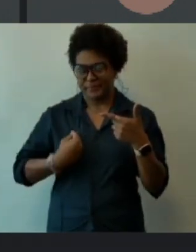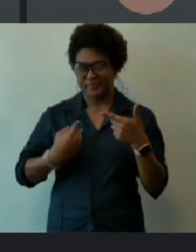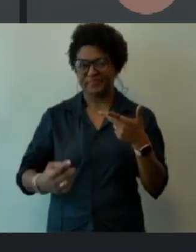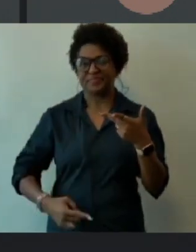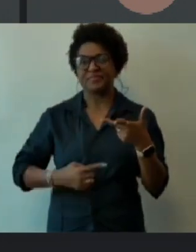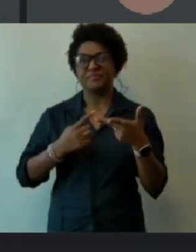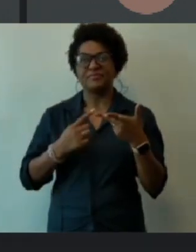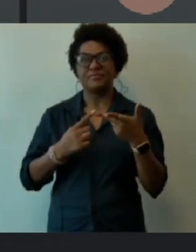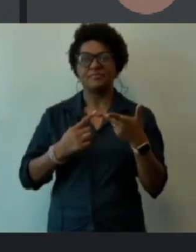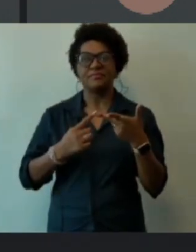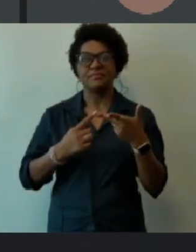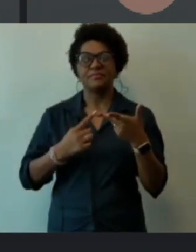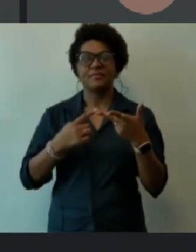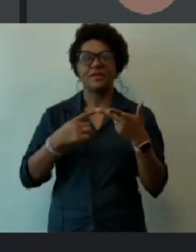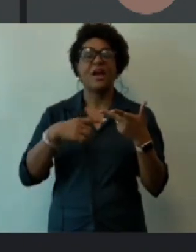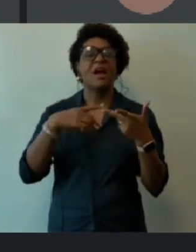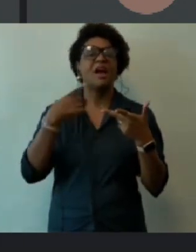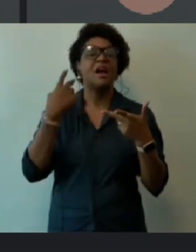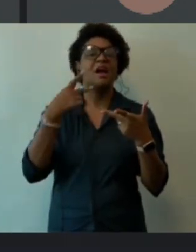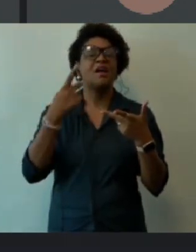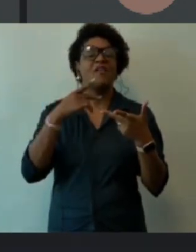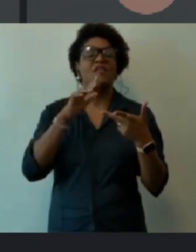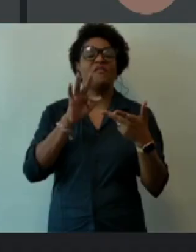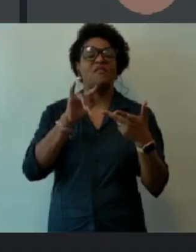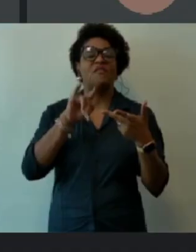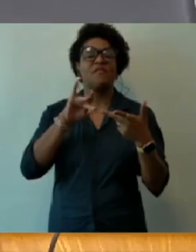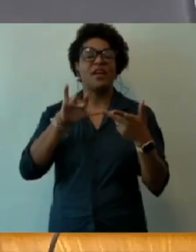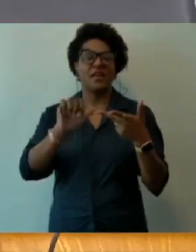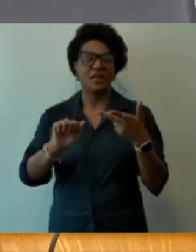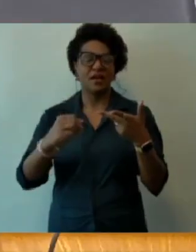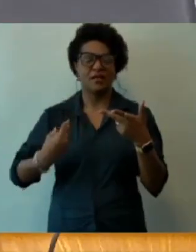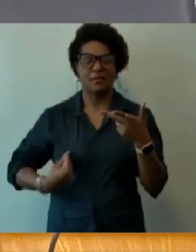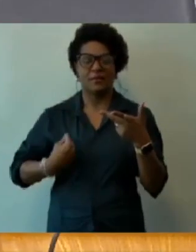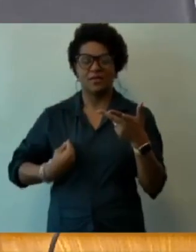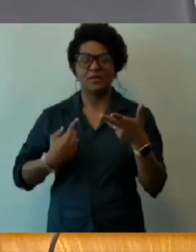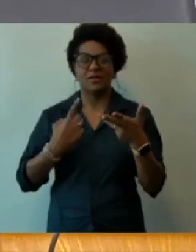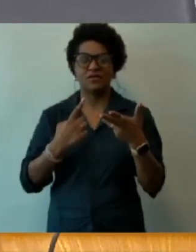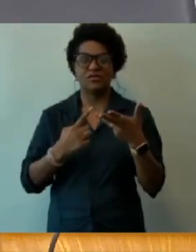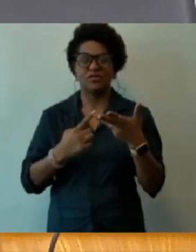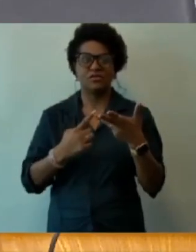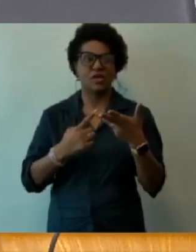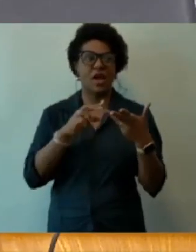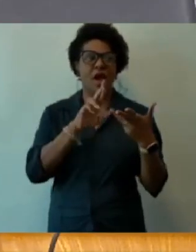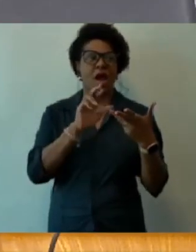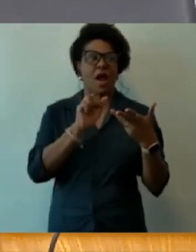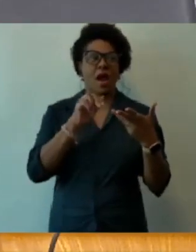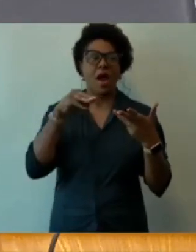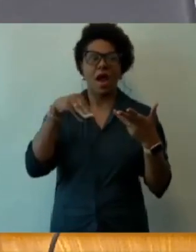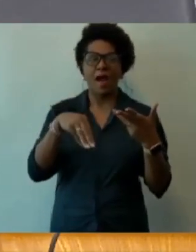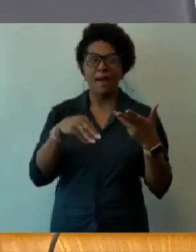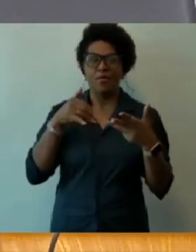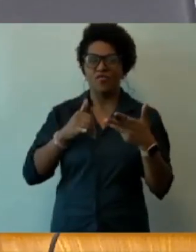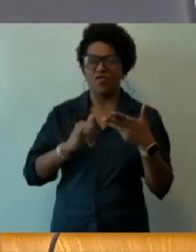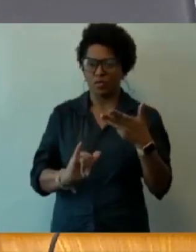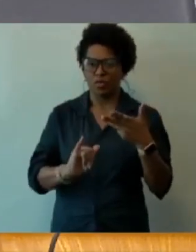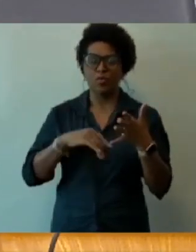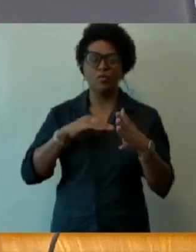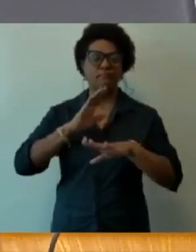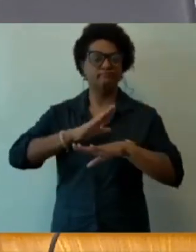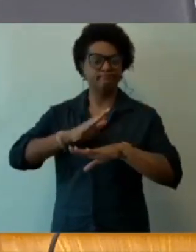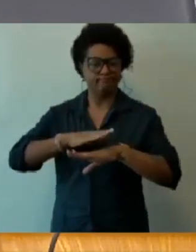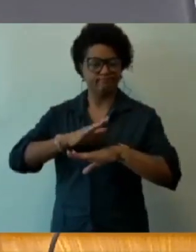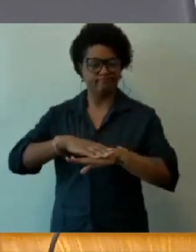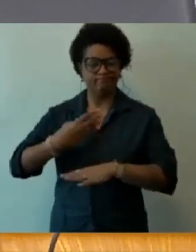Vereadora Fernanda Pereira Altoé, presente? Presente. Vereador Ramon está ausente, eu, vereador Jorge Santos, estou